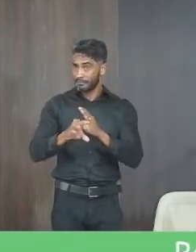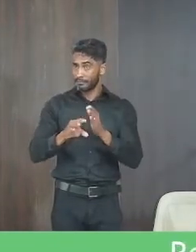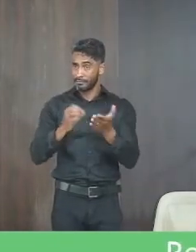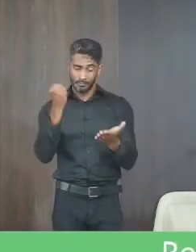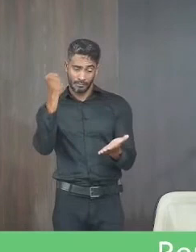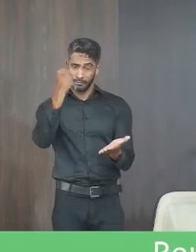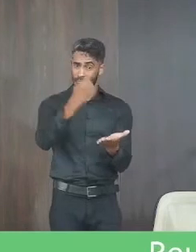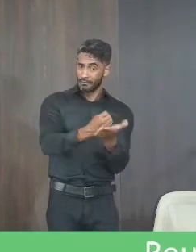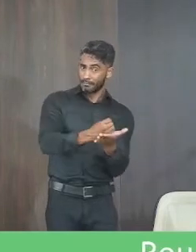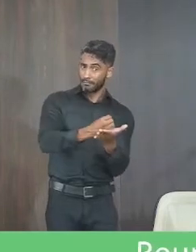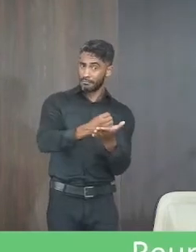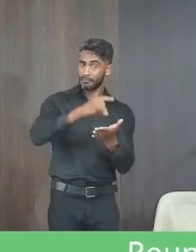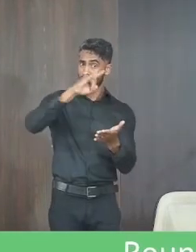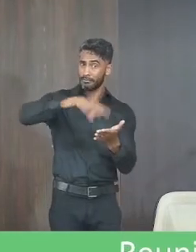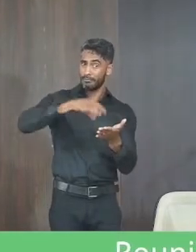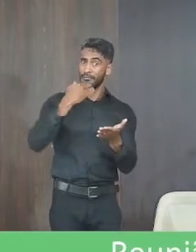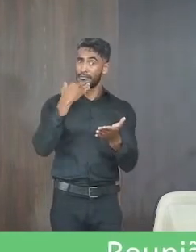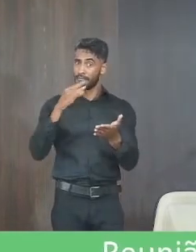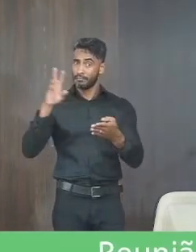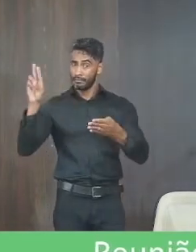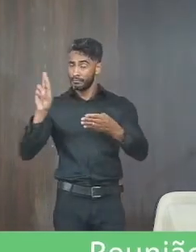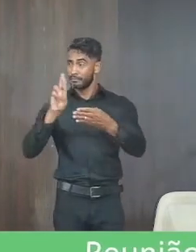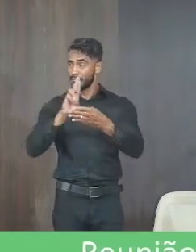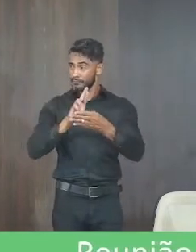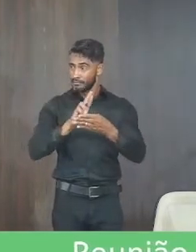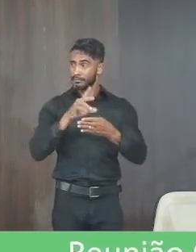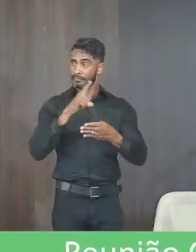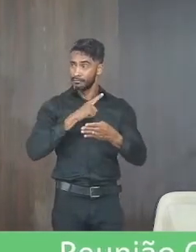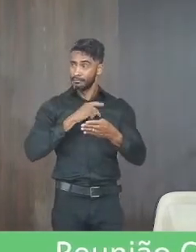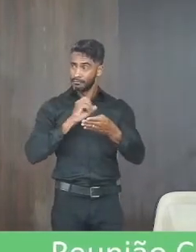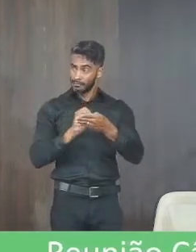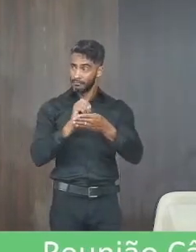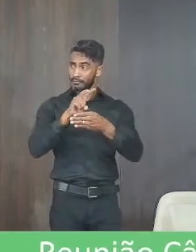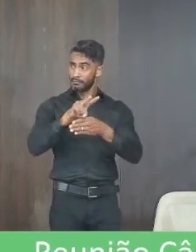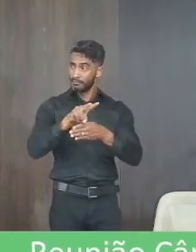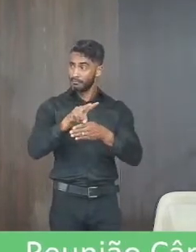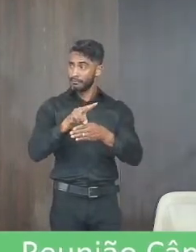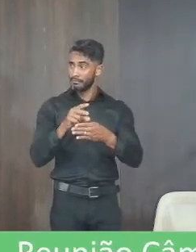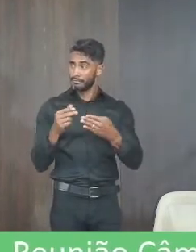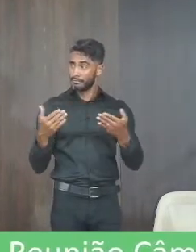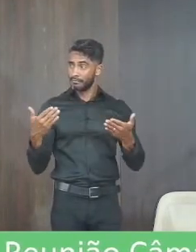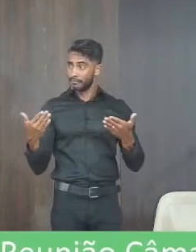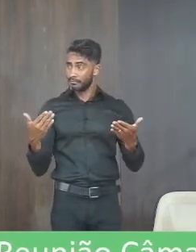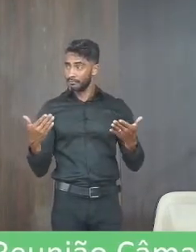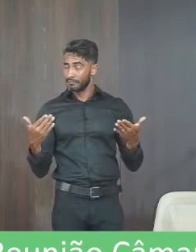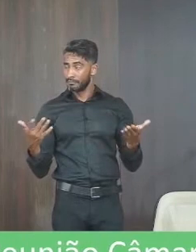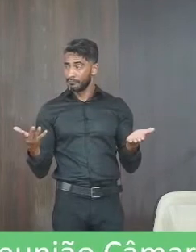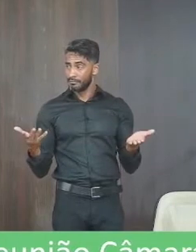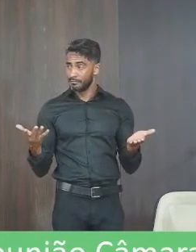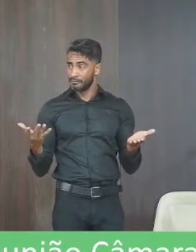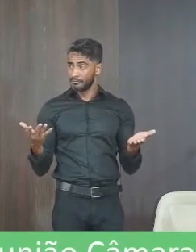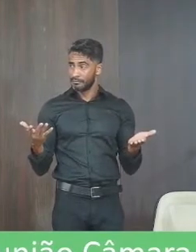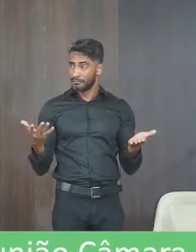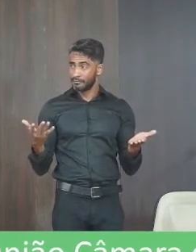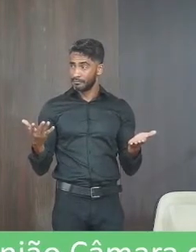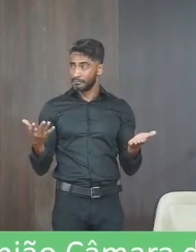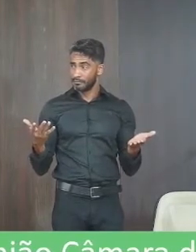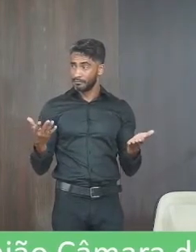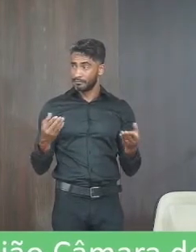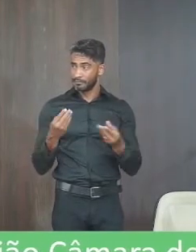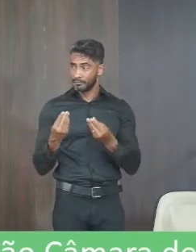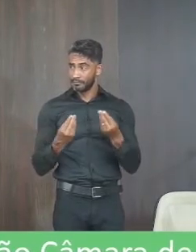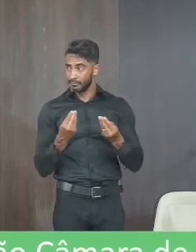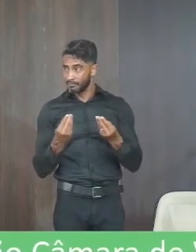formalizou o documento a pedido da promotora e falando que lá tem vaga então eu poderia